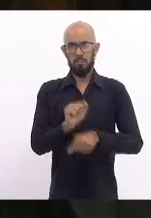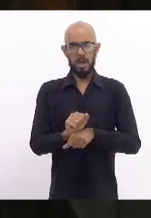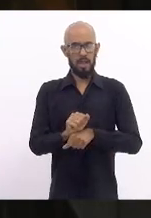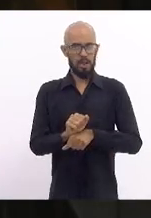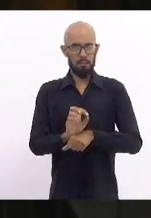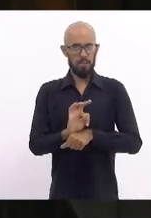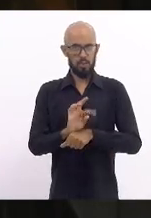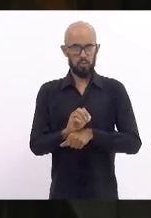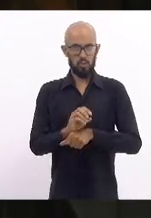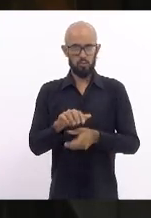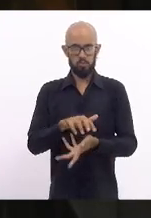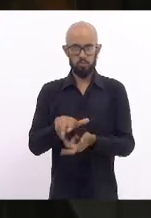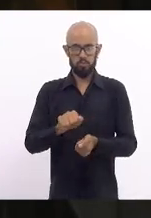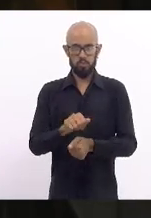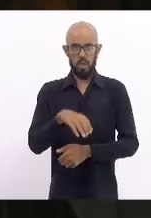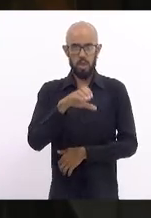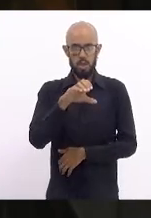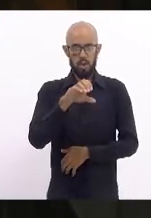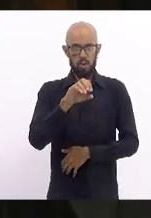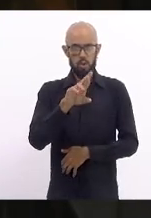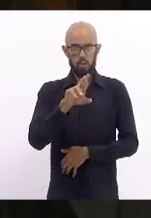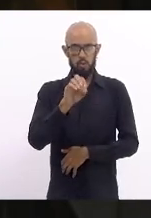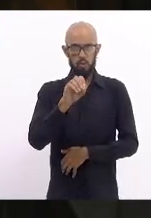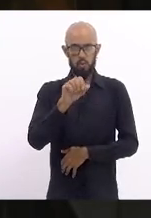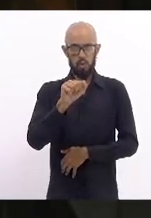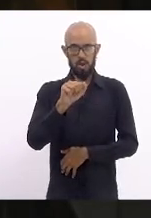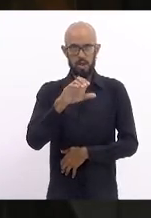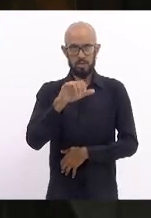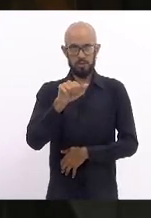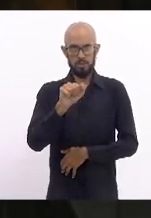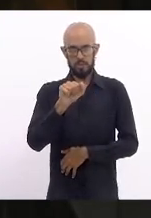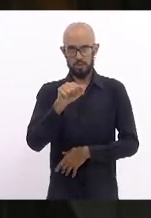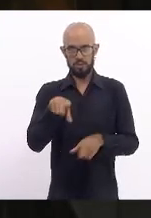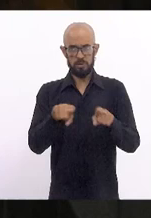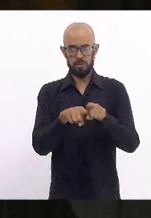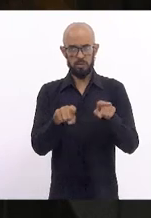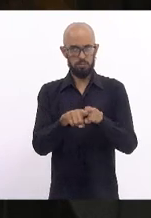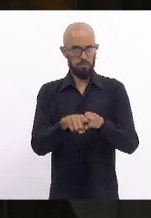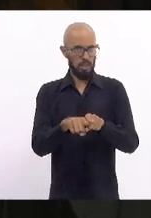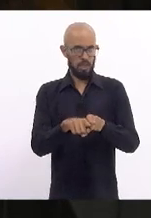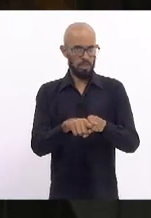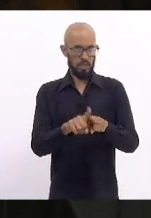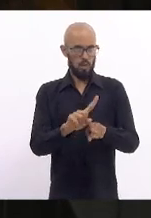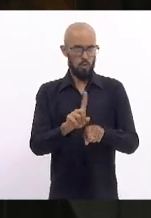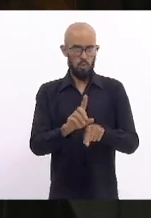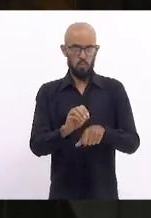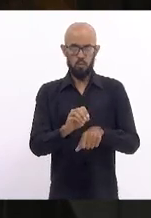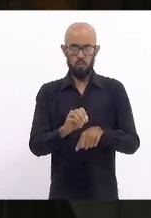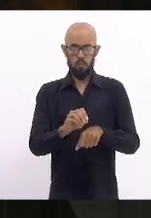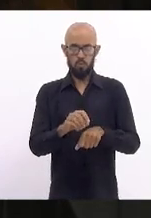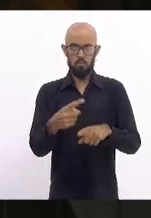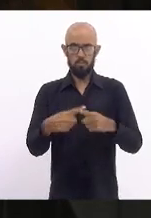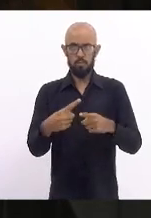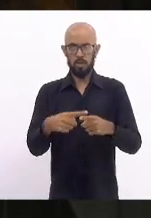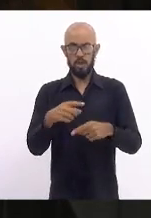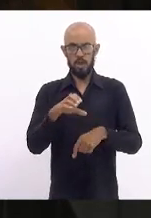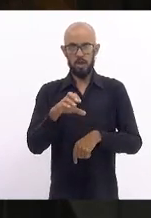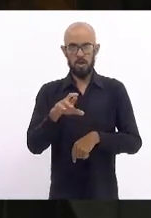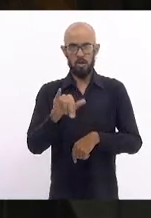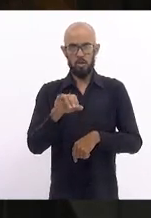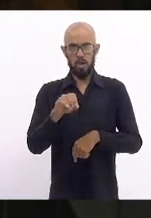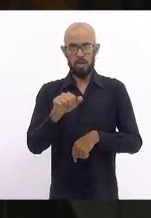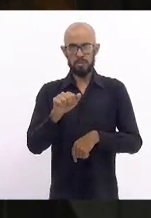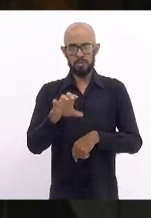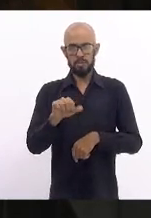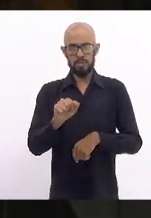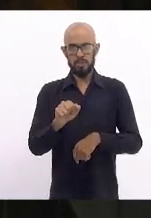A Croácia, evidentemente que também não. A Croácia é tida como um dos celeiros do mundo,